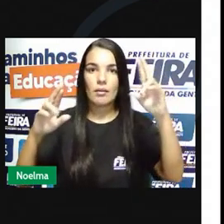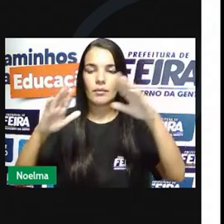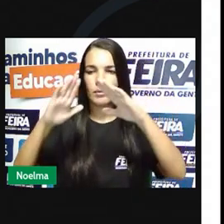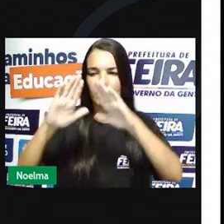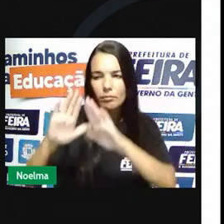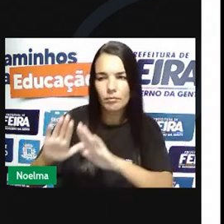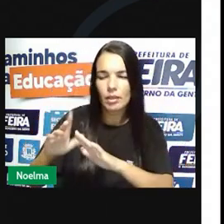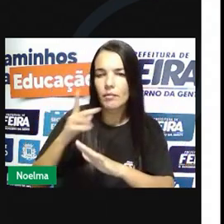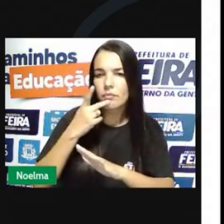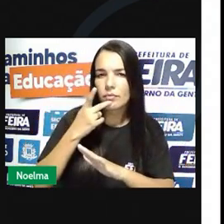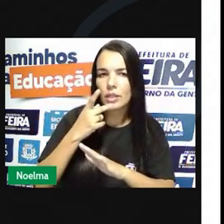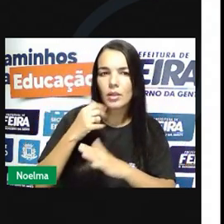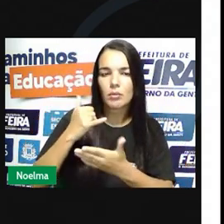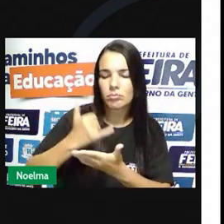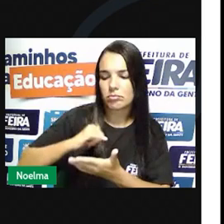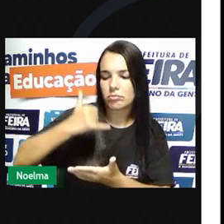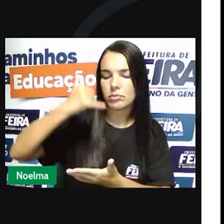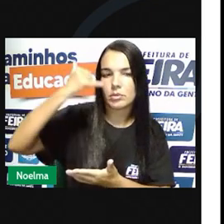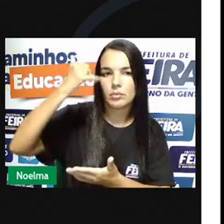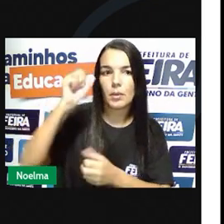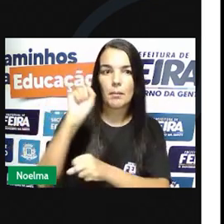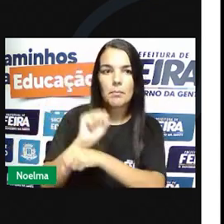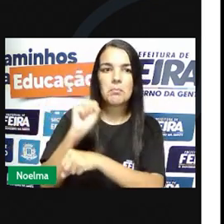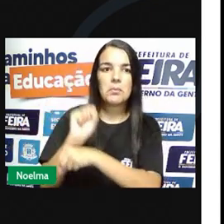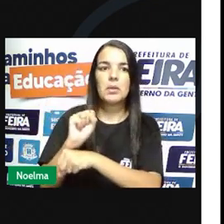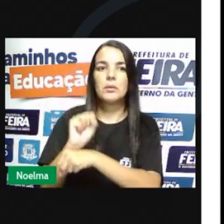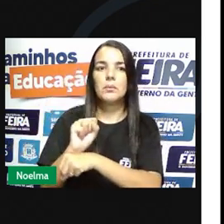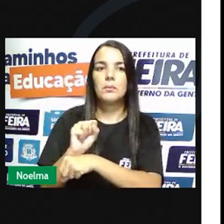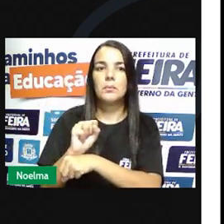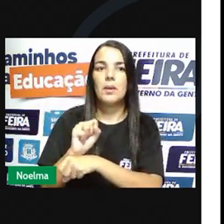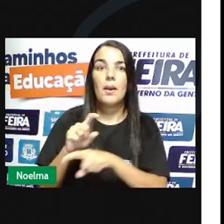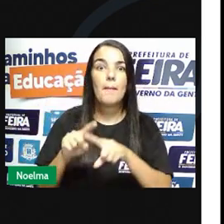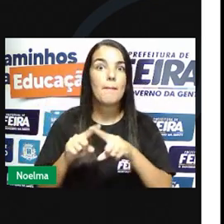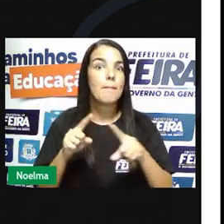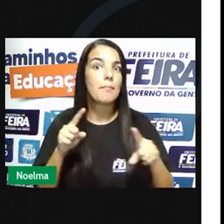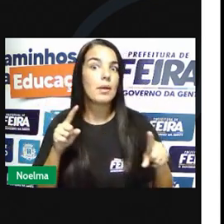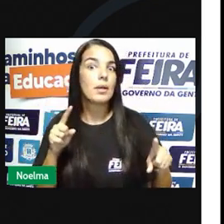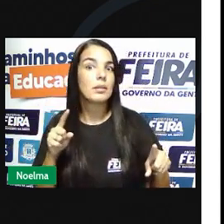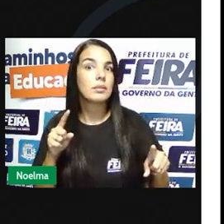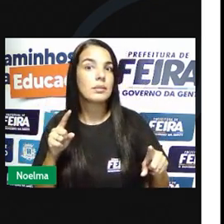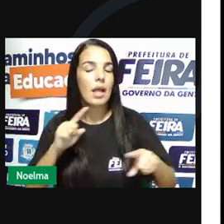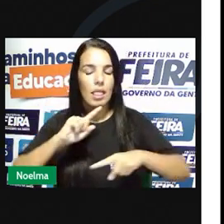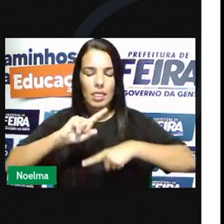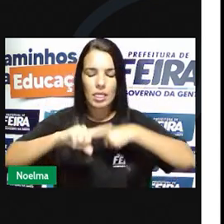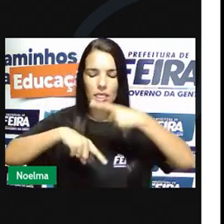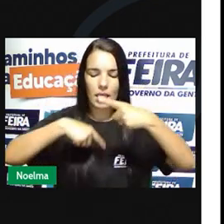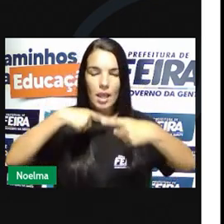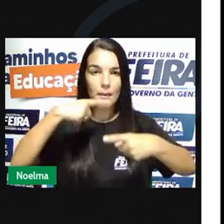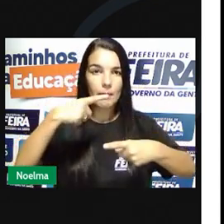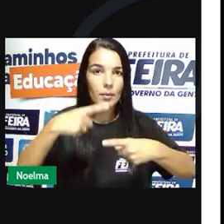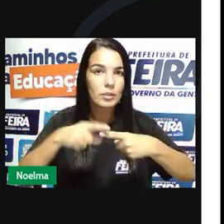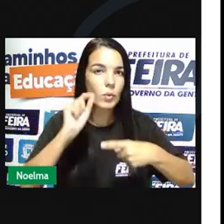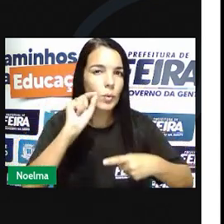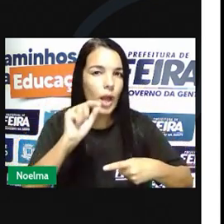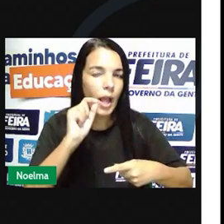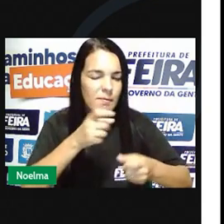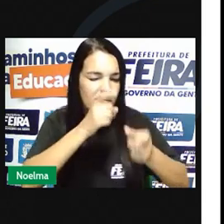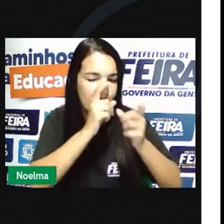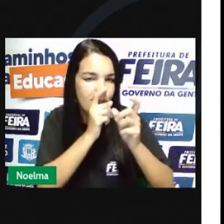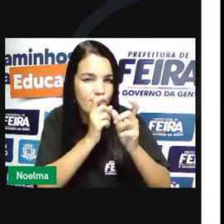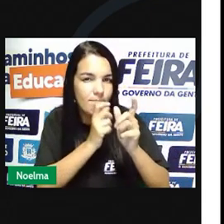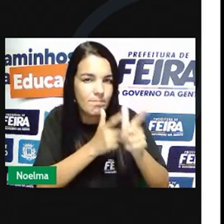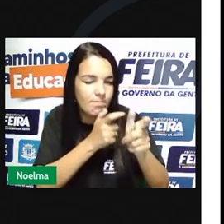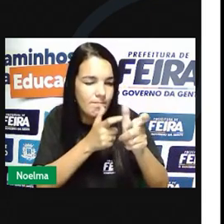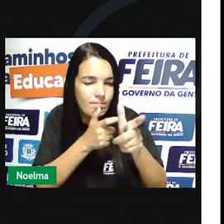de Minas Gerais davam para a coroa de Portugal mas passaram a perseguir os